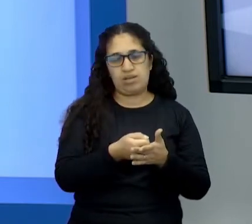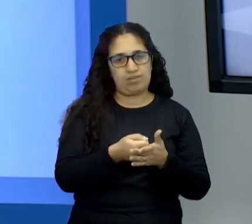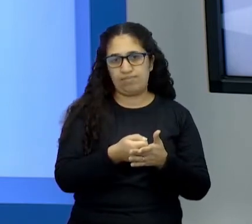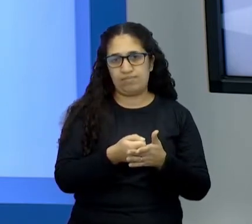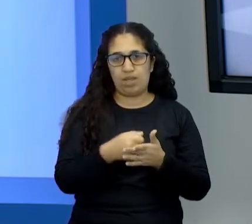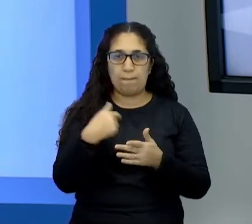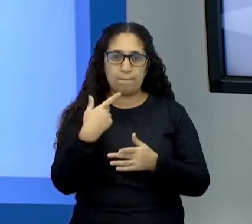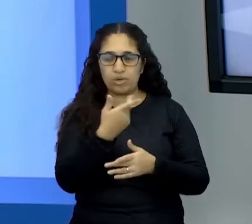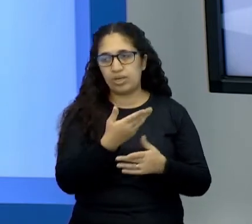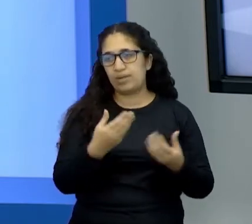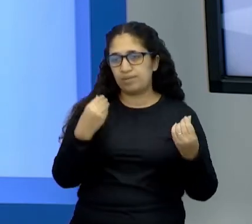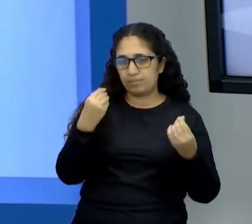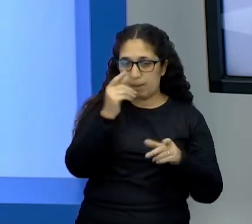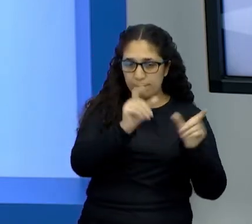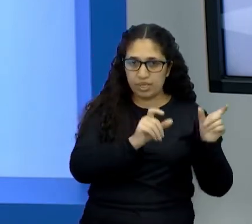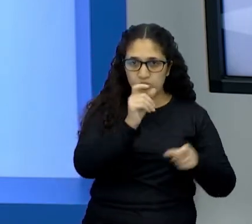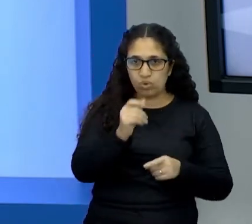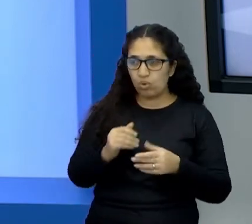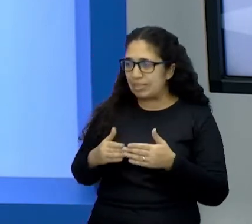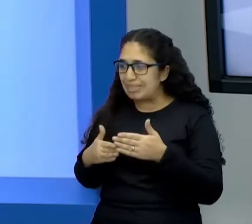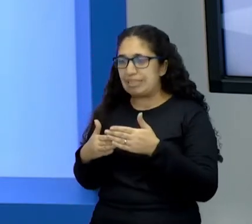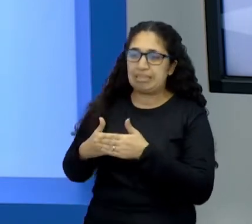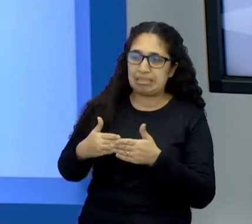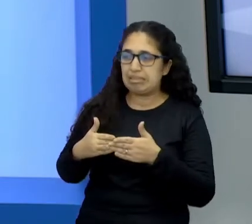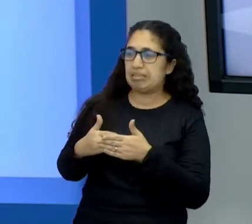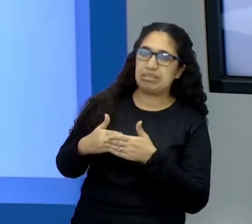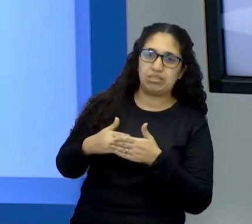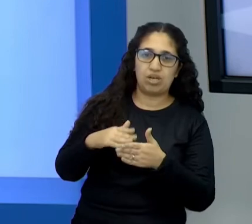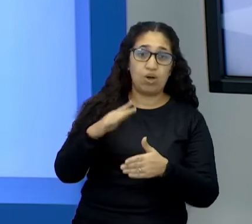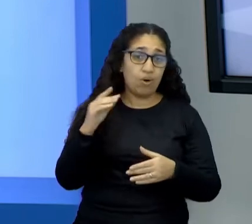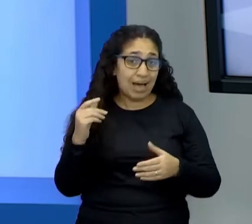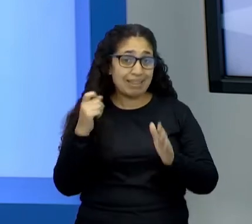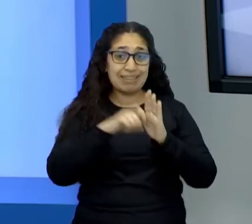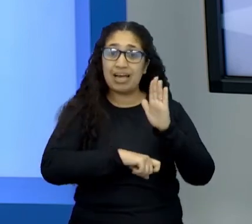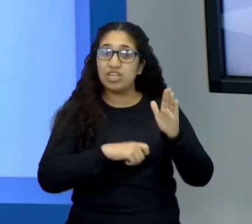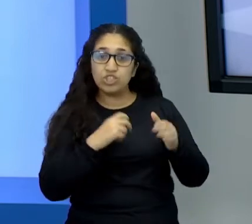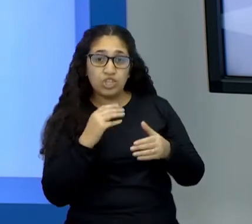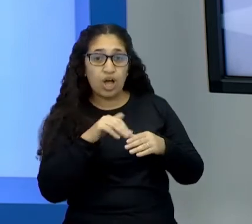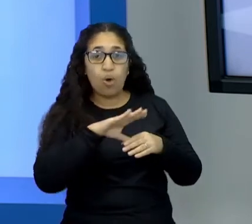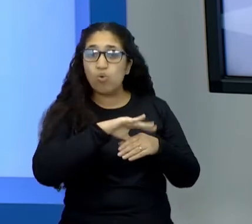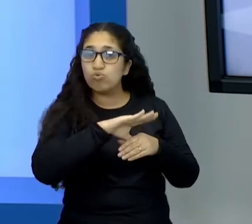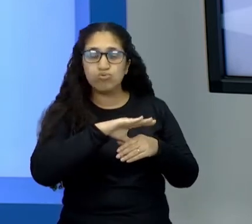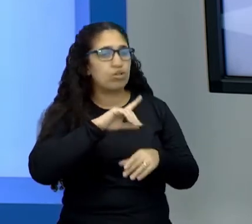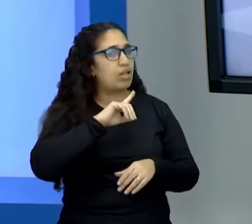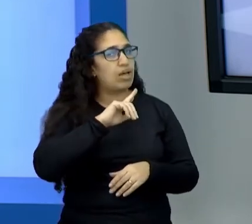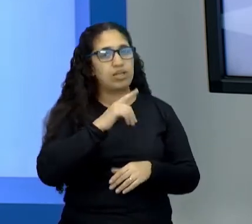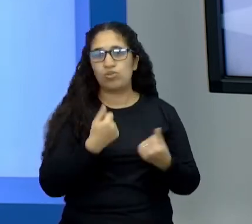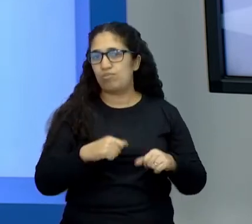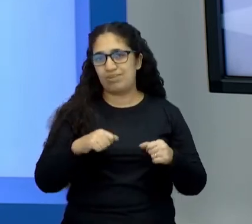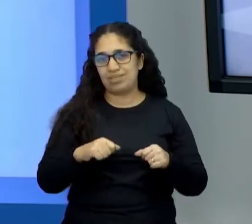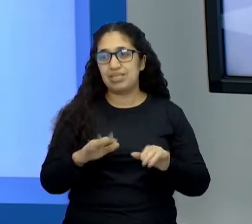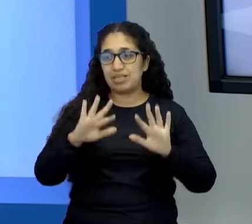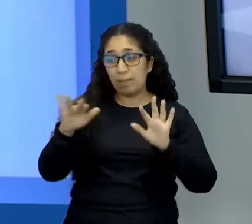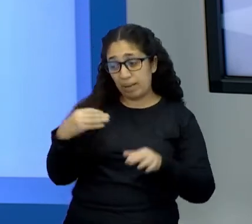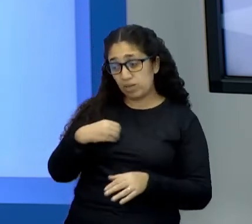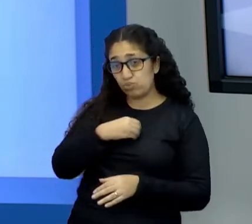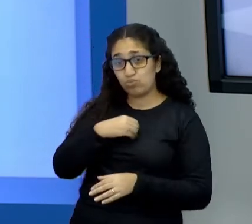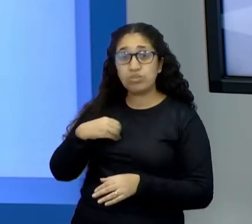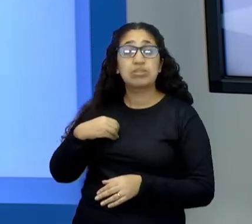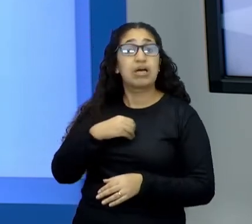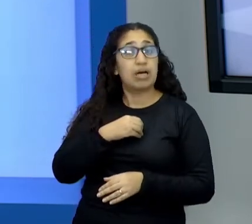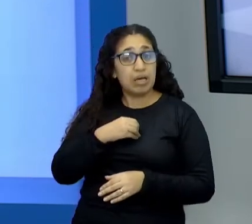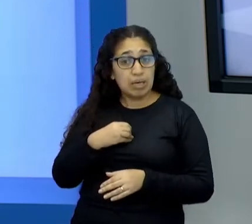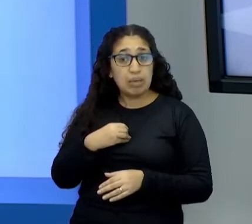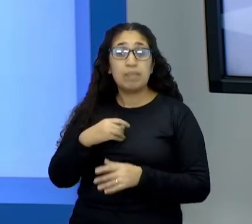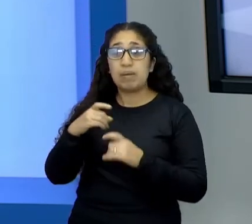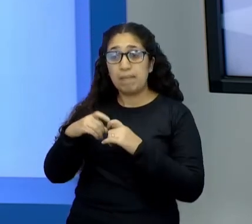impedido de entrar no país durante esse tempo, não precisa pagar a taxa consular. Porém, o exame médico eu tive a necessidade